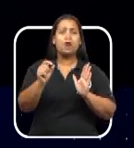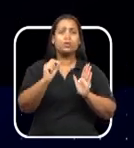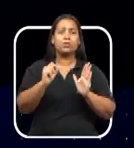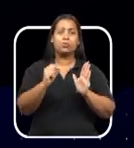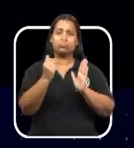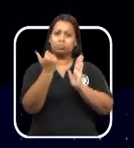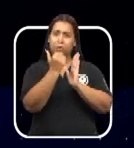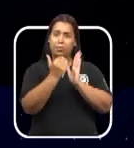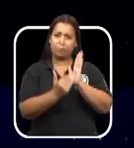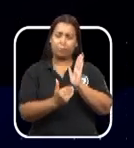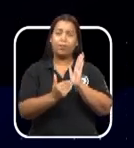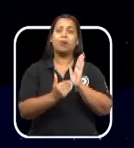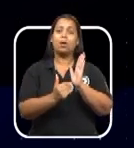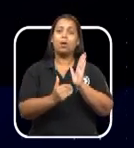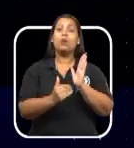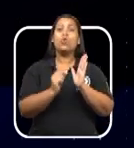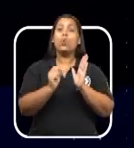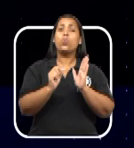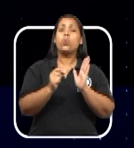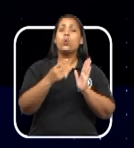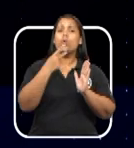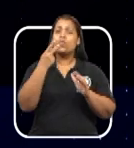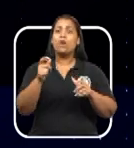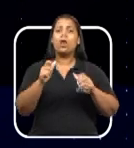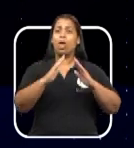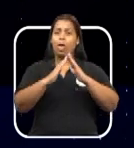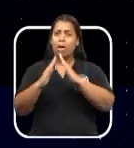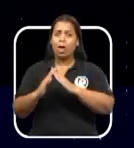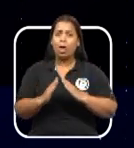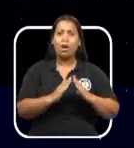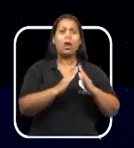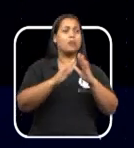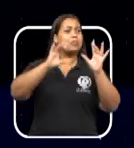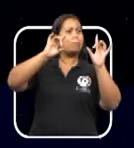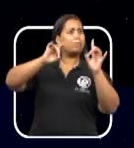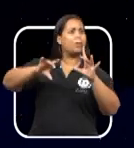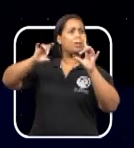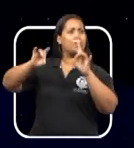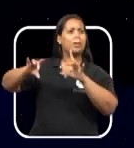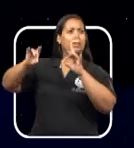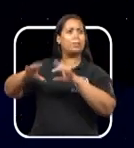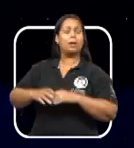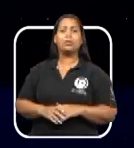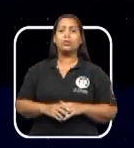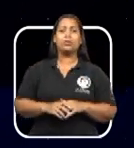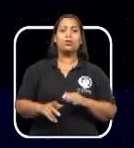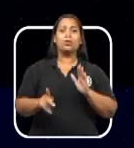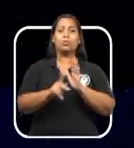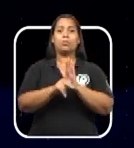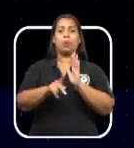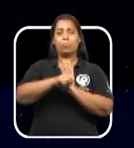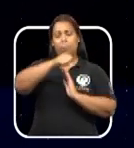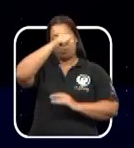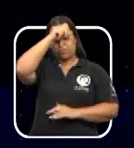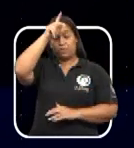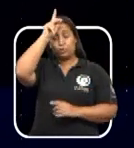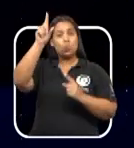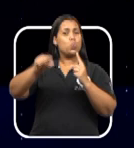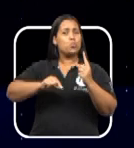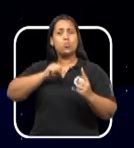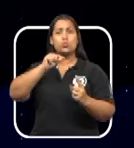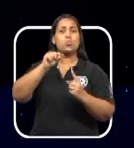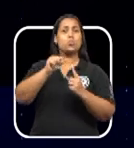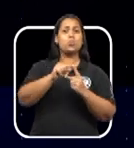Civil que prevê a reversão de imóveis urbanos abandonados ao poder público. A intenção é que esses